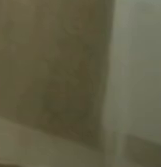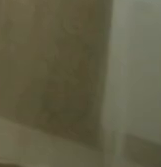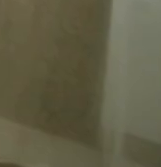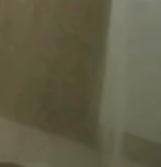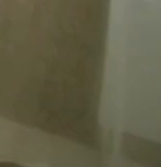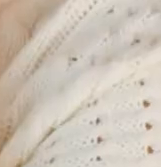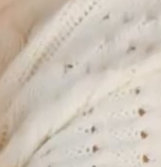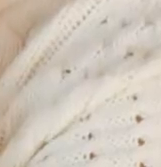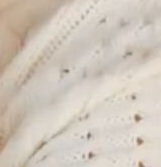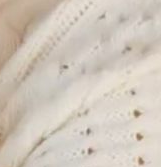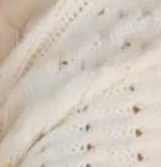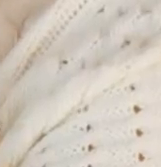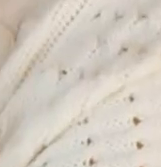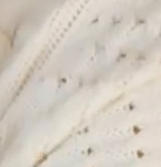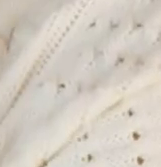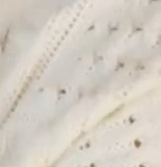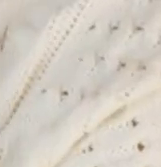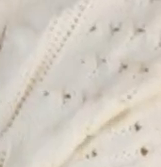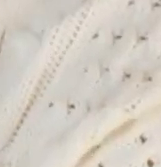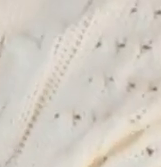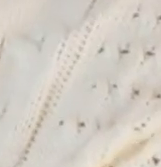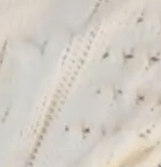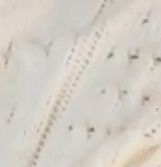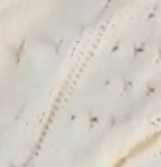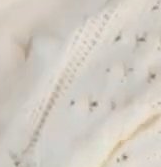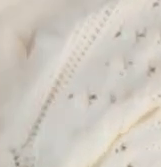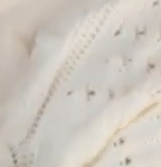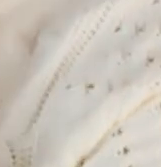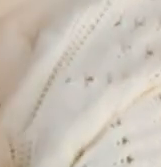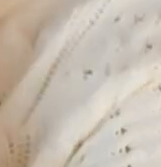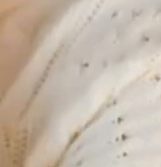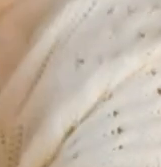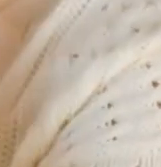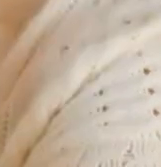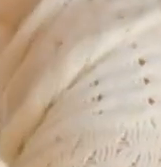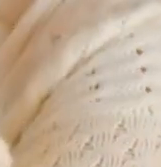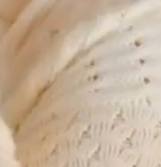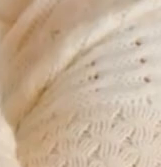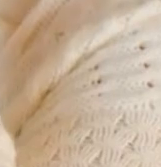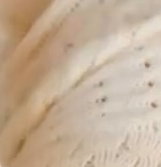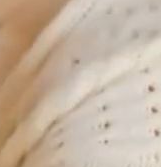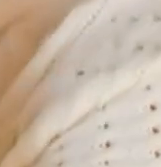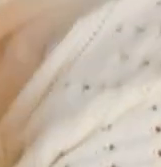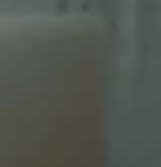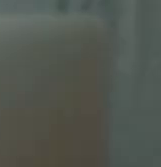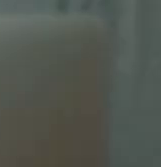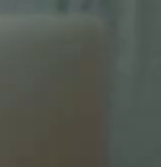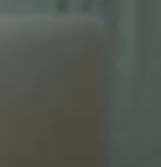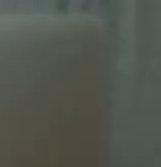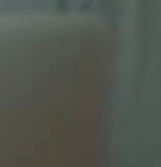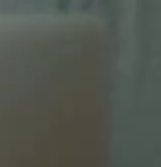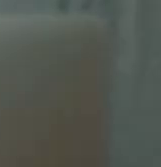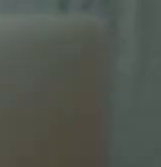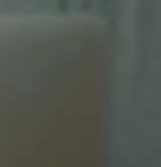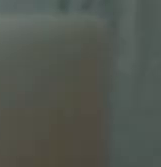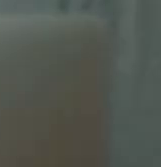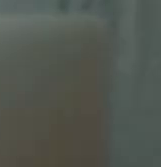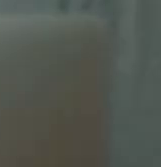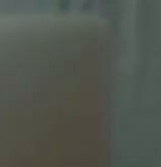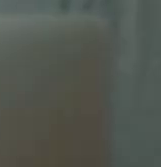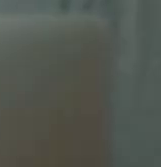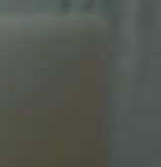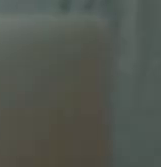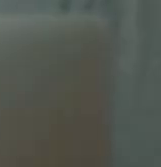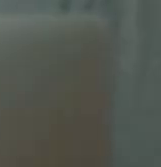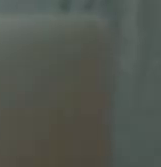netos e até bisnetos prevendo multa e pena para os casos de descumprimento da norma outro trata do acesso ao